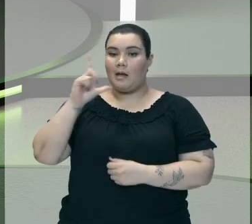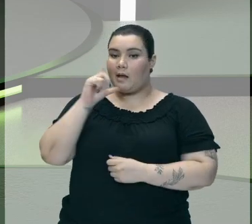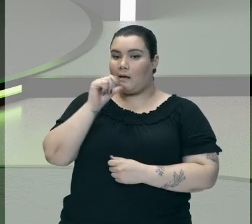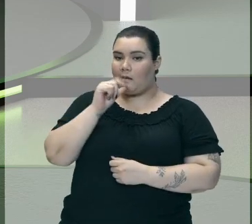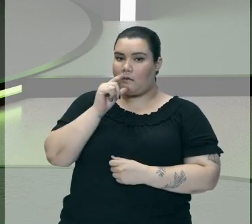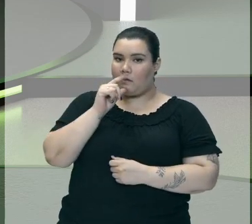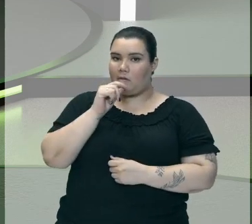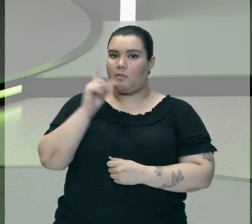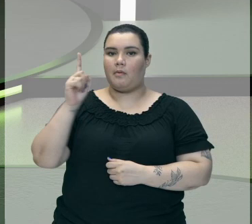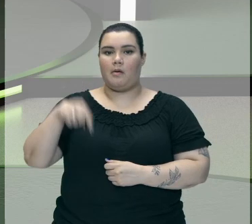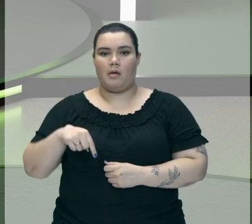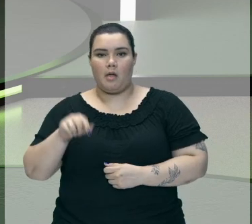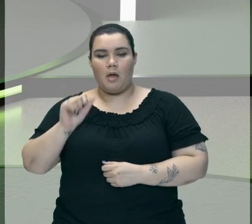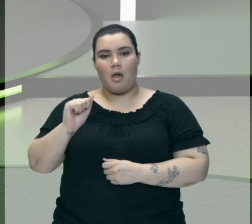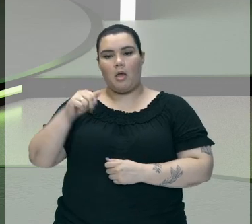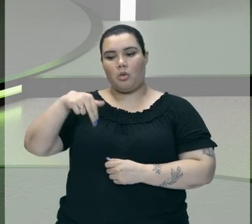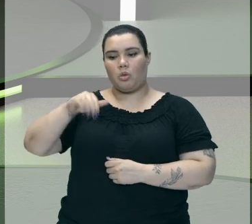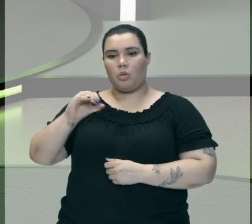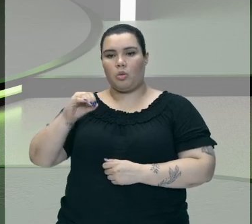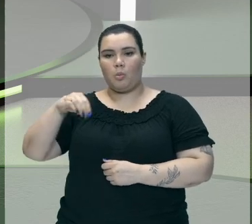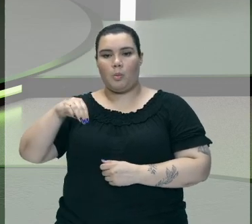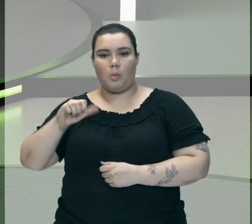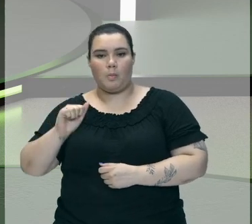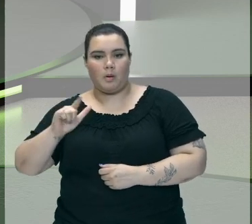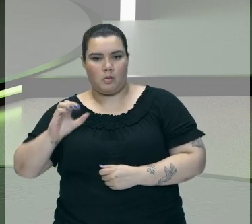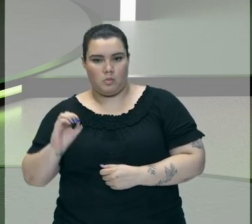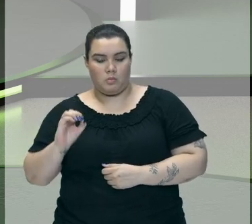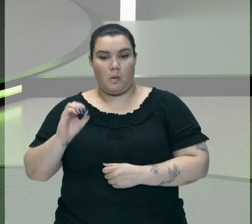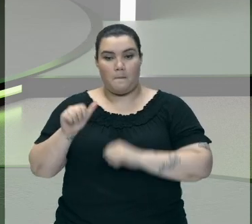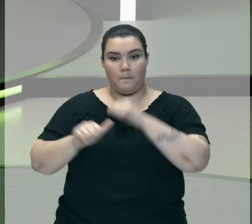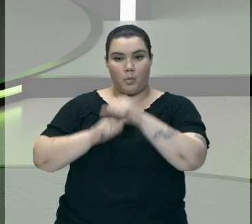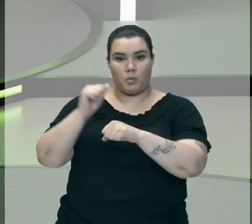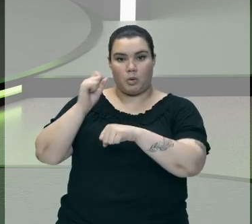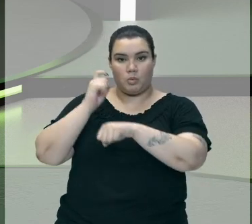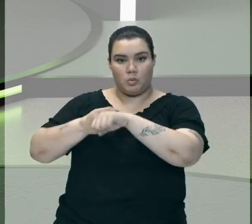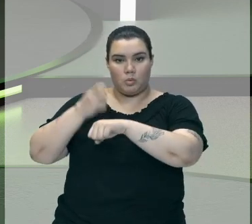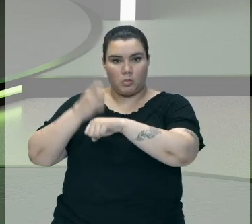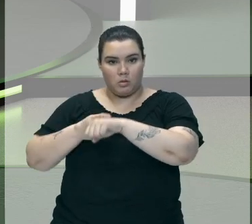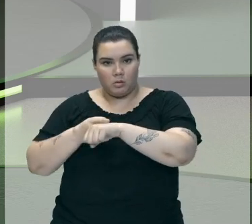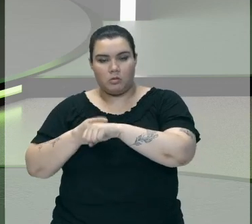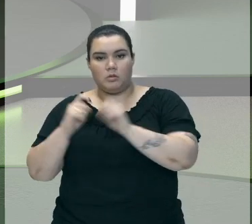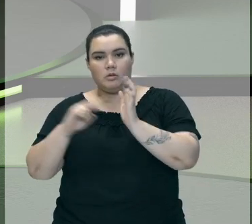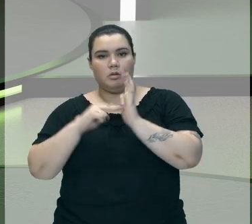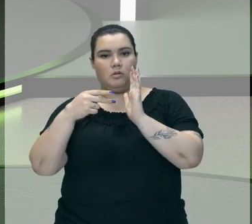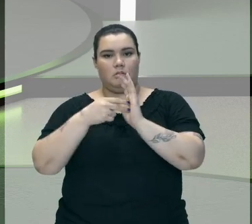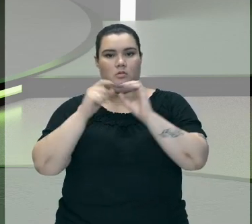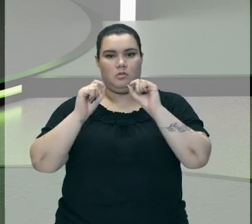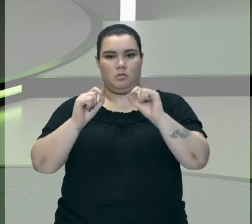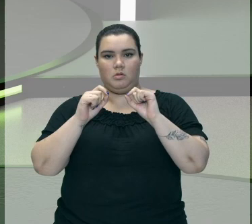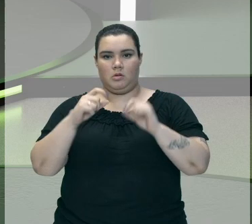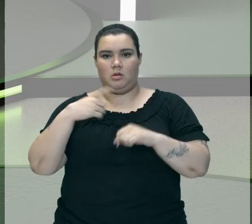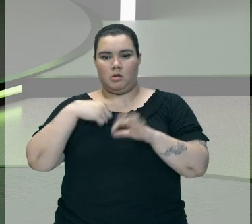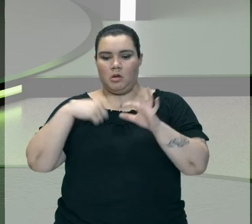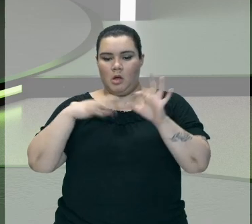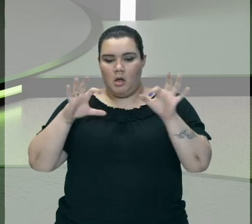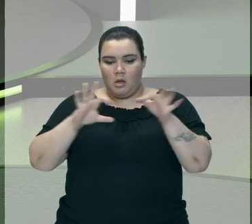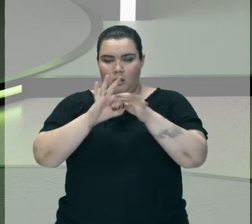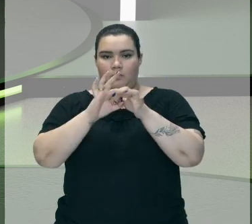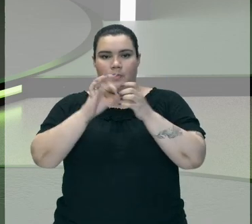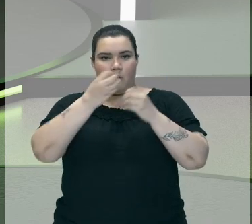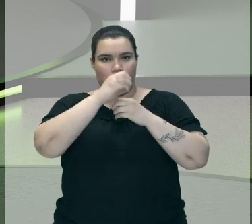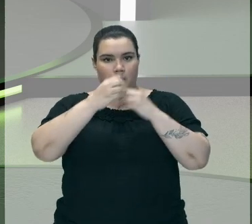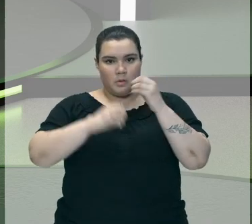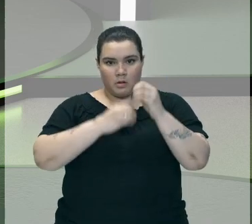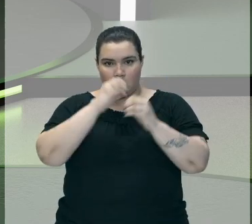Anômalo Quando ele Se torna Sólido O que acontece É que Ele faz Ligação Com as moléculas